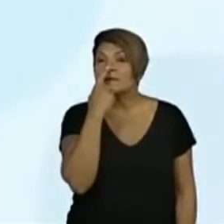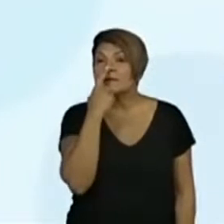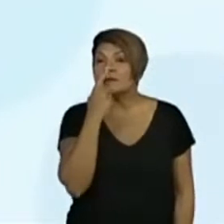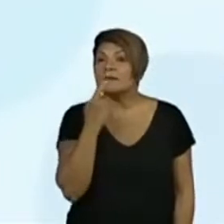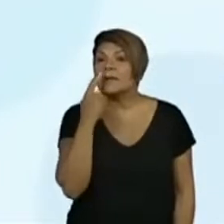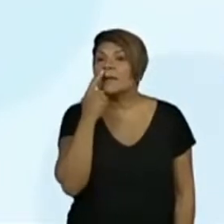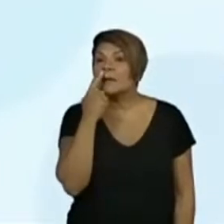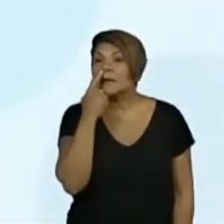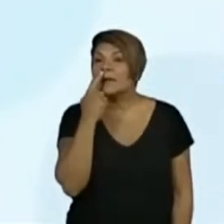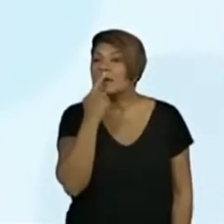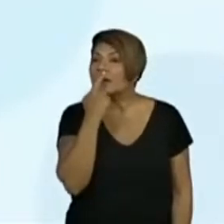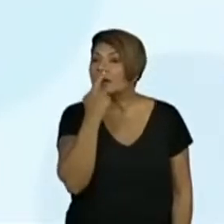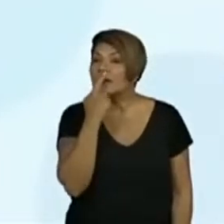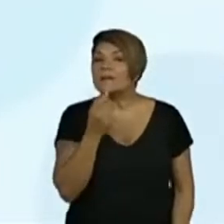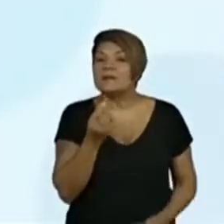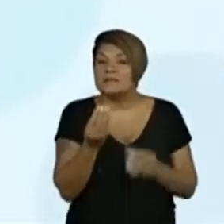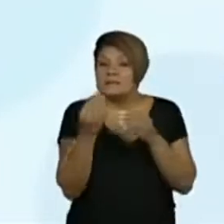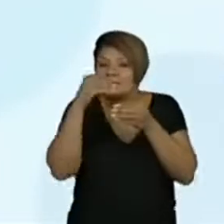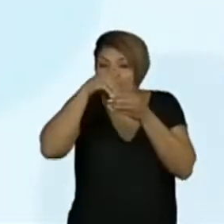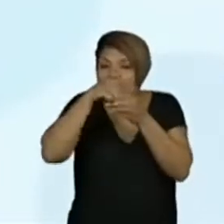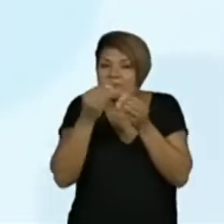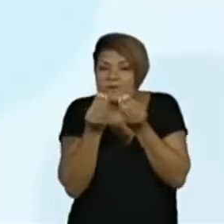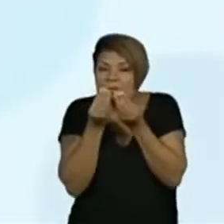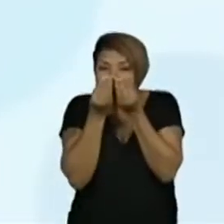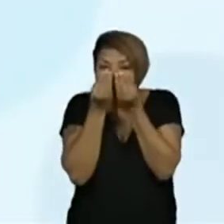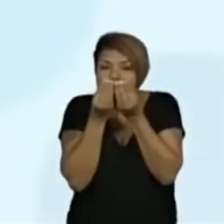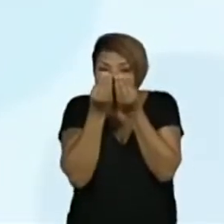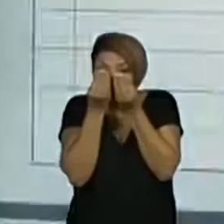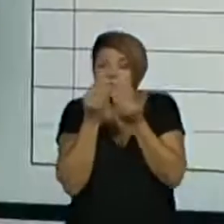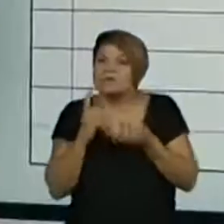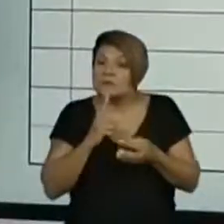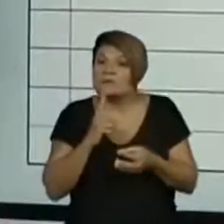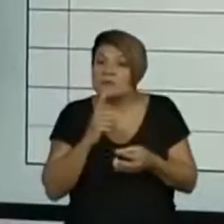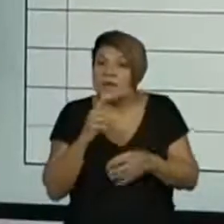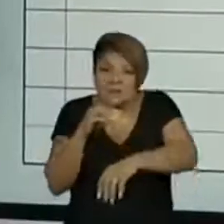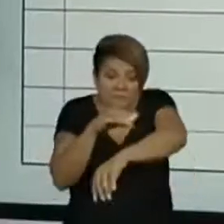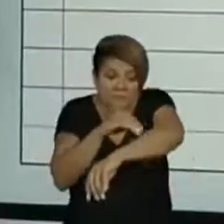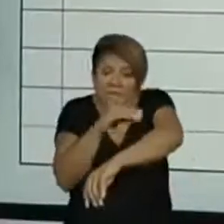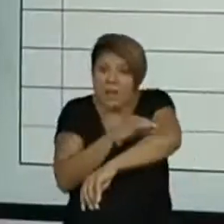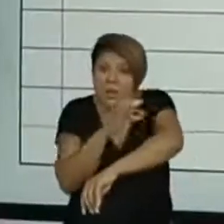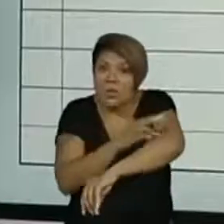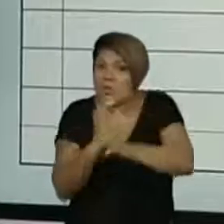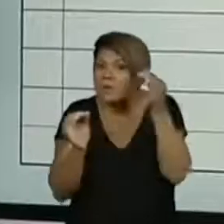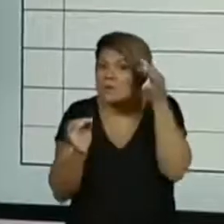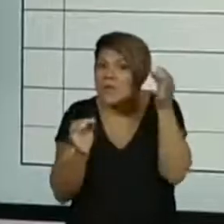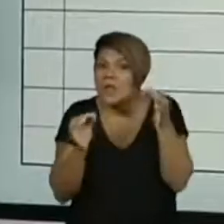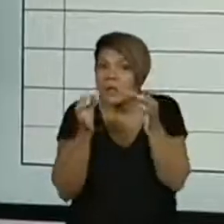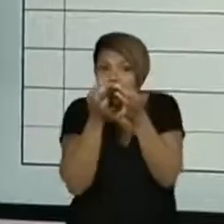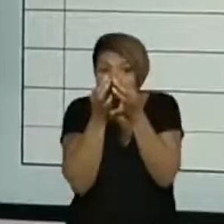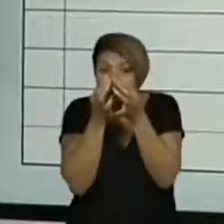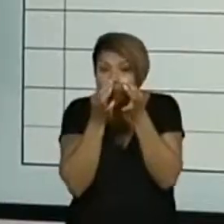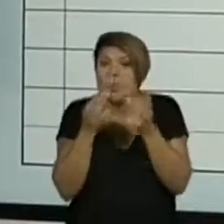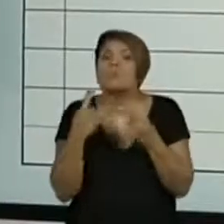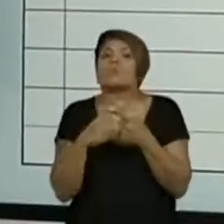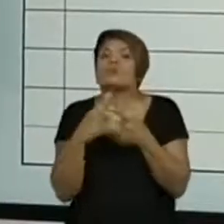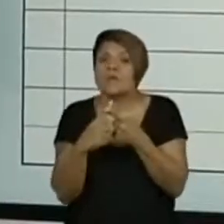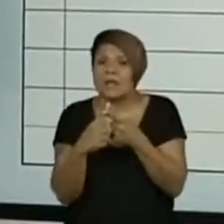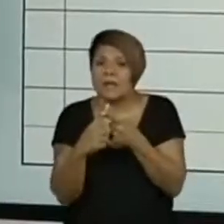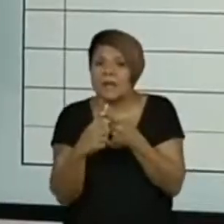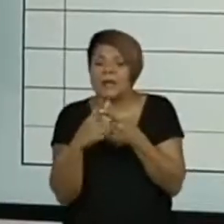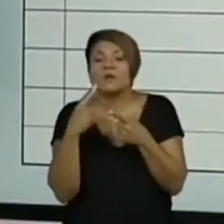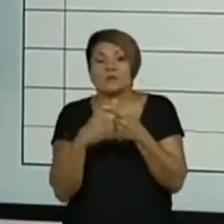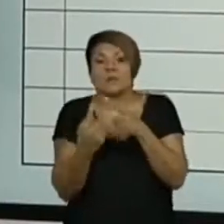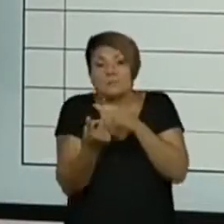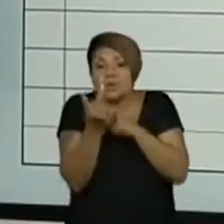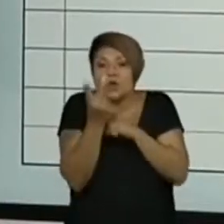perceberam isso? Por isso mesmo, essa coisa de proteger da poluição. Os nossos